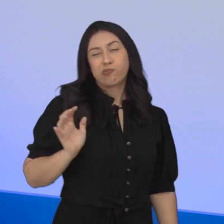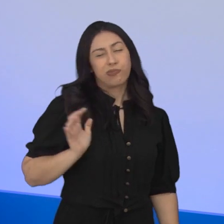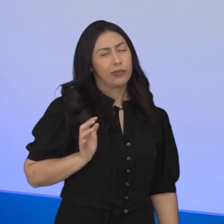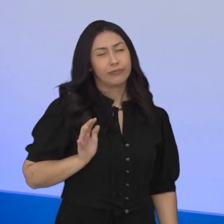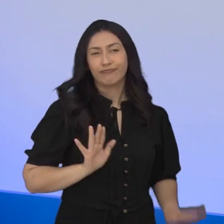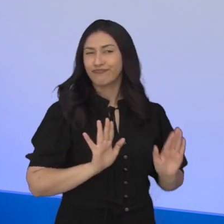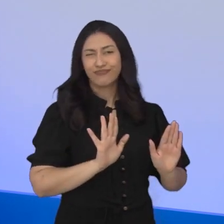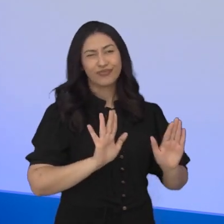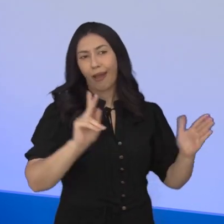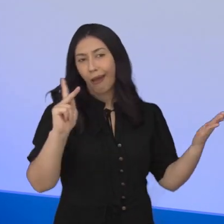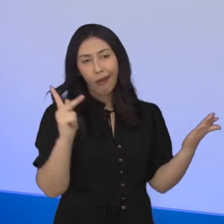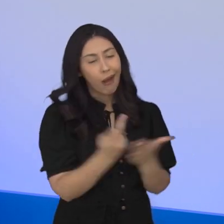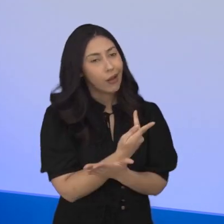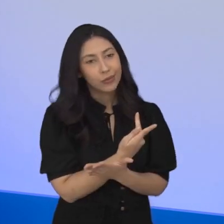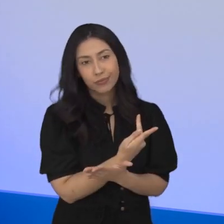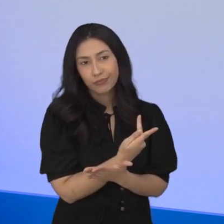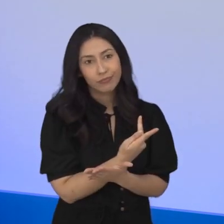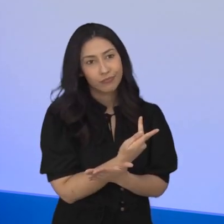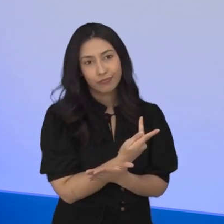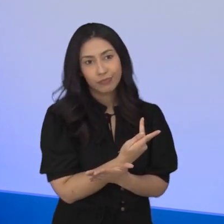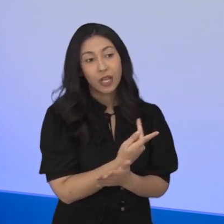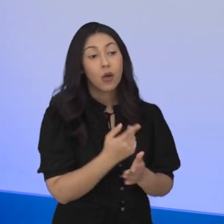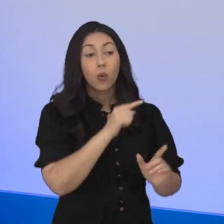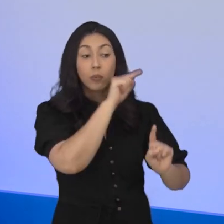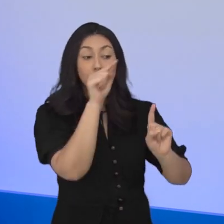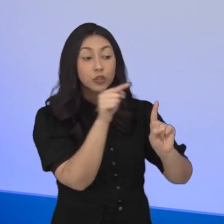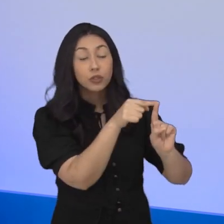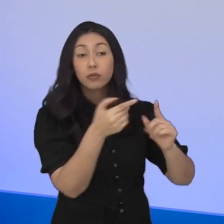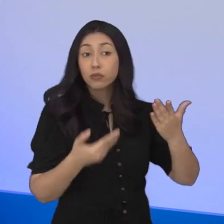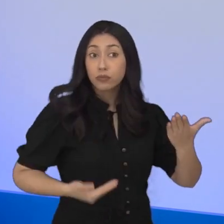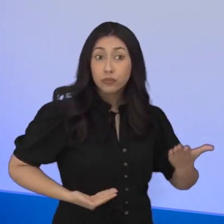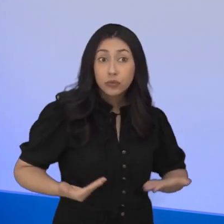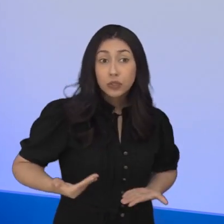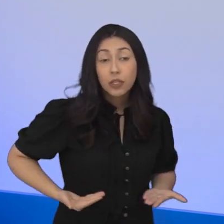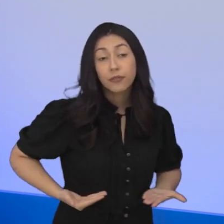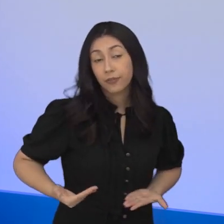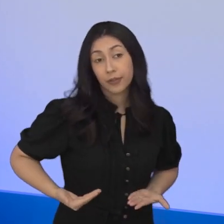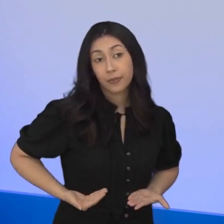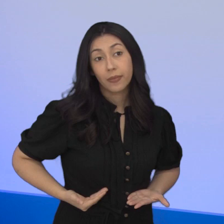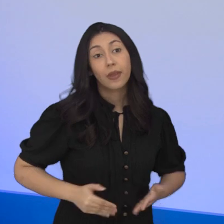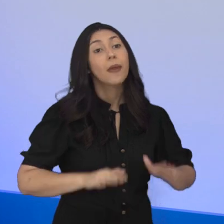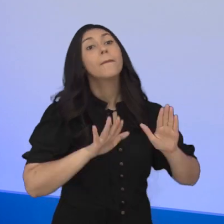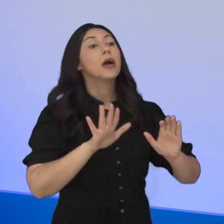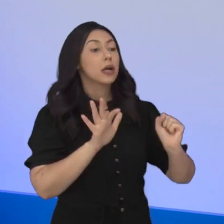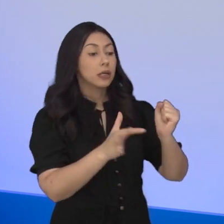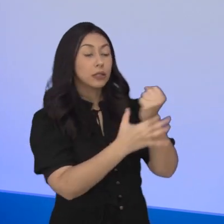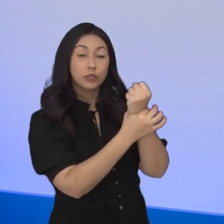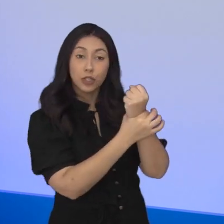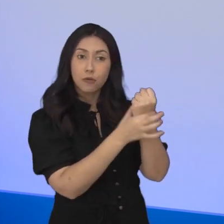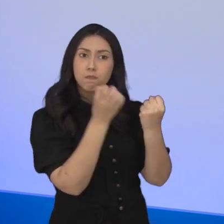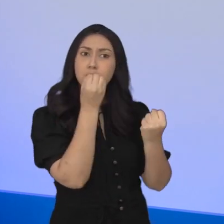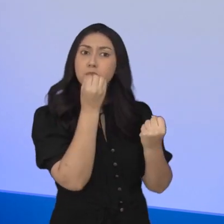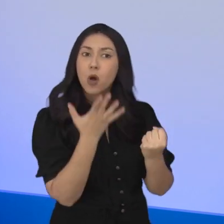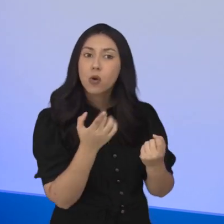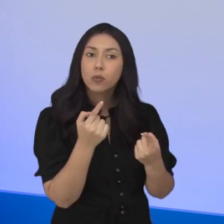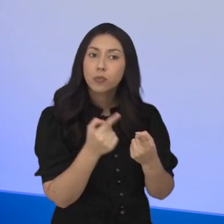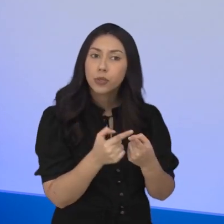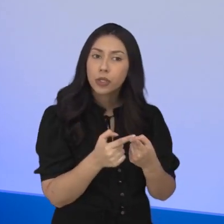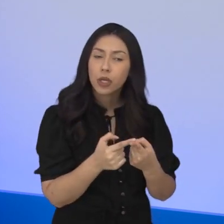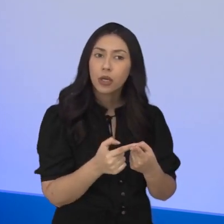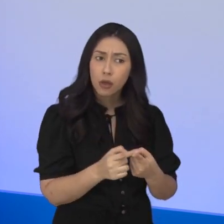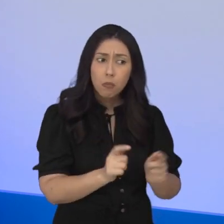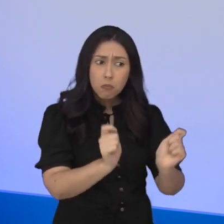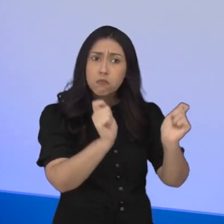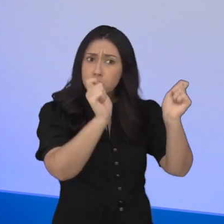que está vendo com os olhos diferentes do que é o servir ao público. E é bom que tem essa garantia, porque tem a carreira. Ele tem